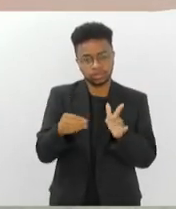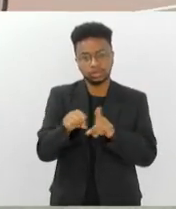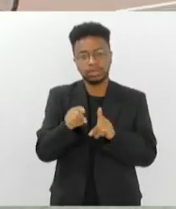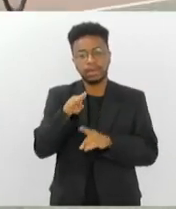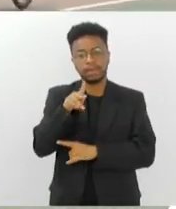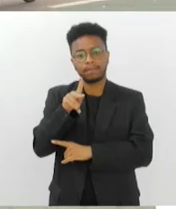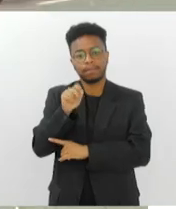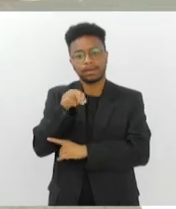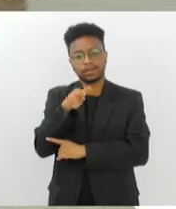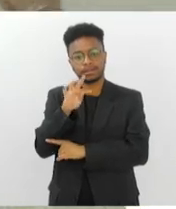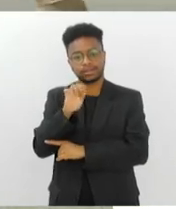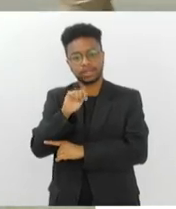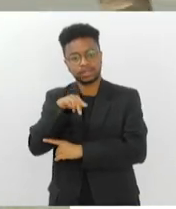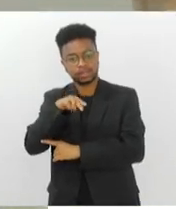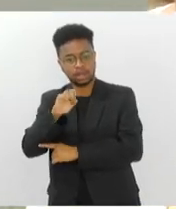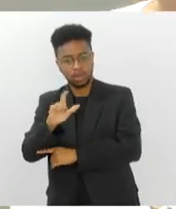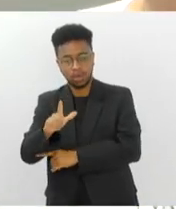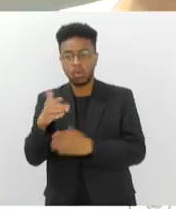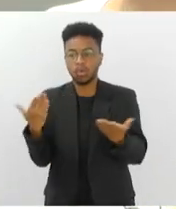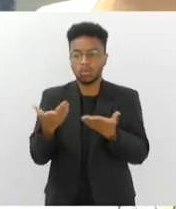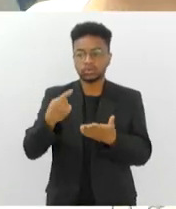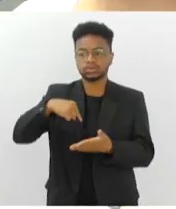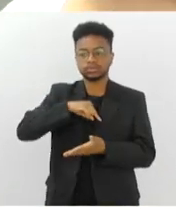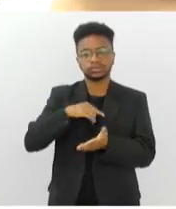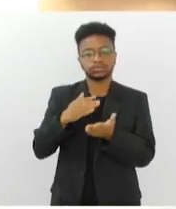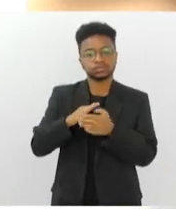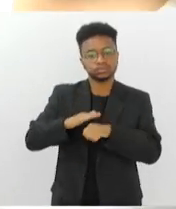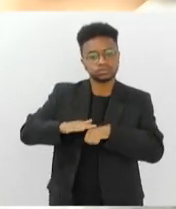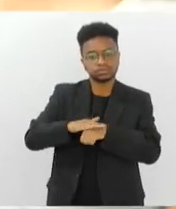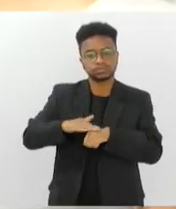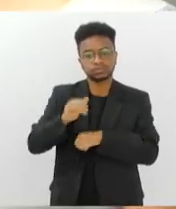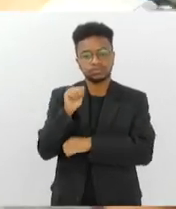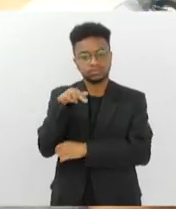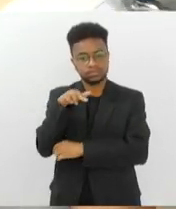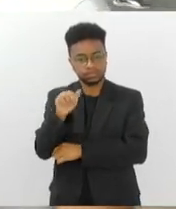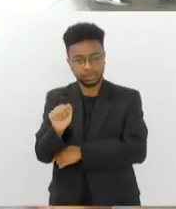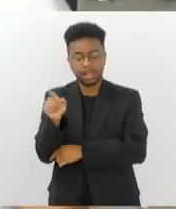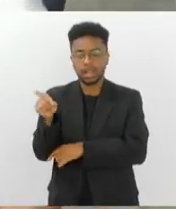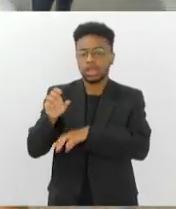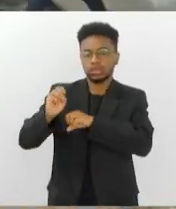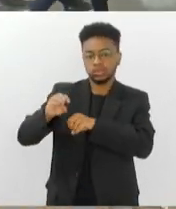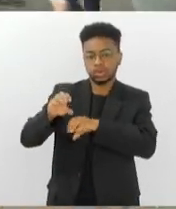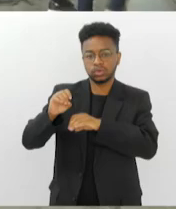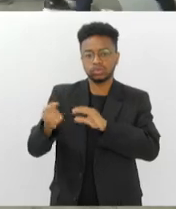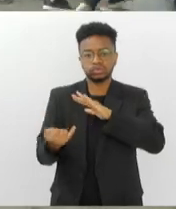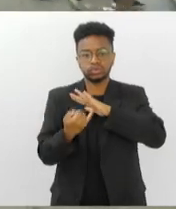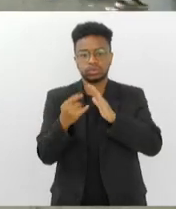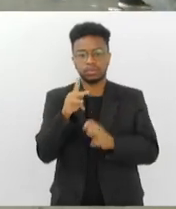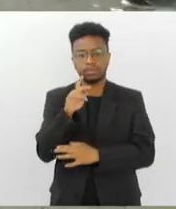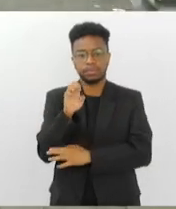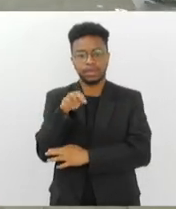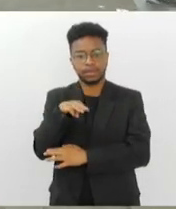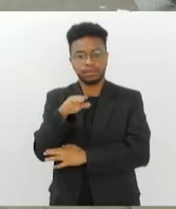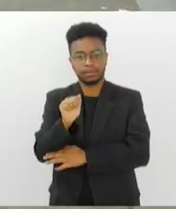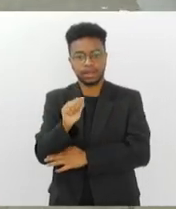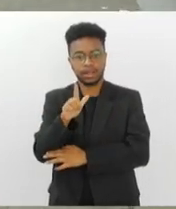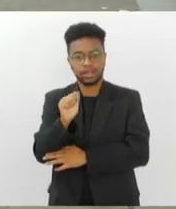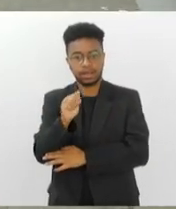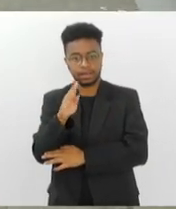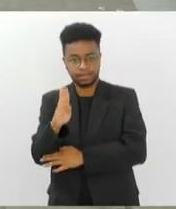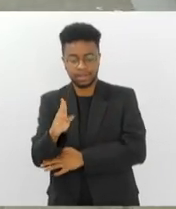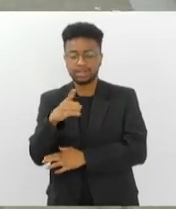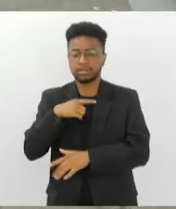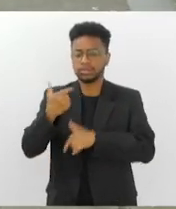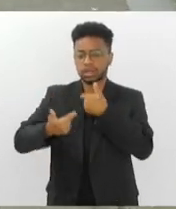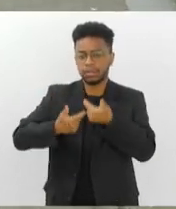Hoje a gente conversa com a Ana Coimbra, que é educadora ambiental do Instituto Permalab. Bom dia, Ana. Esse trabalho de conscientização, ter